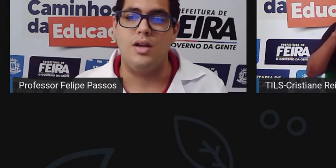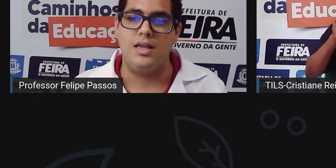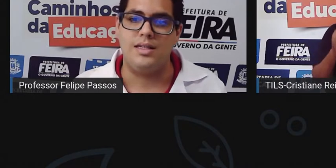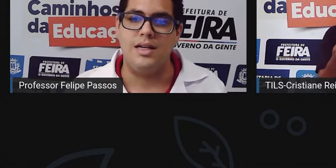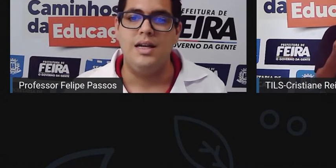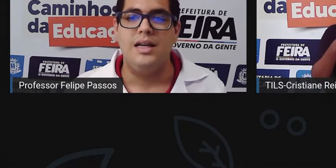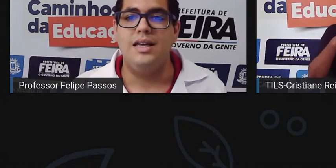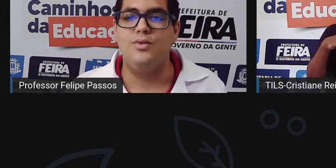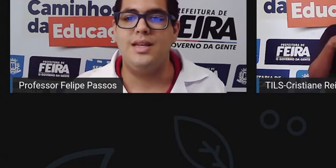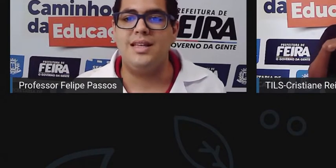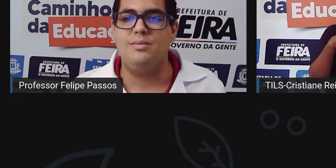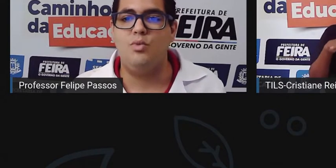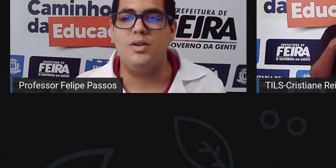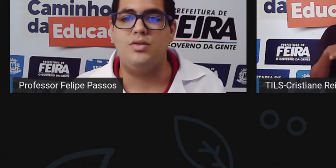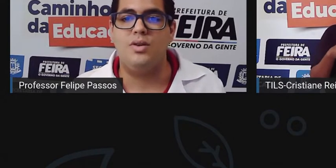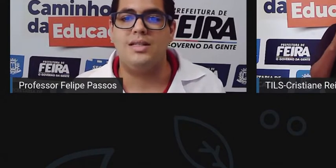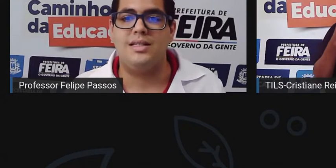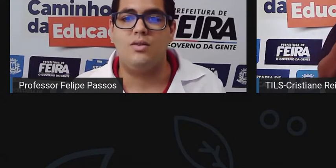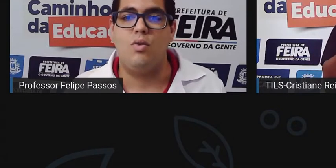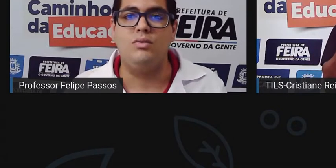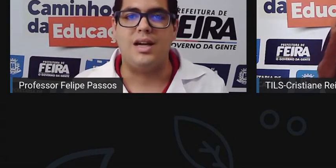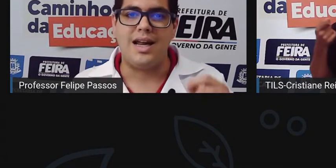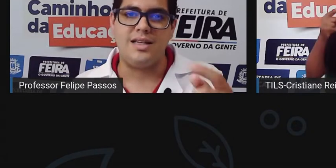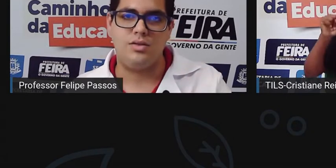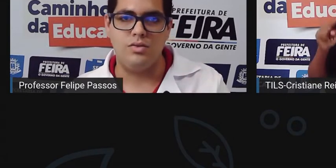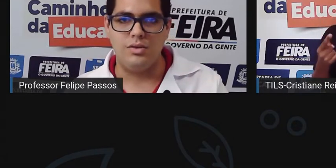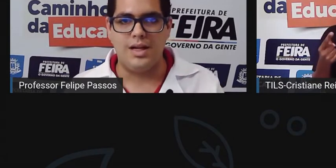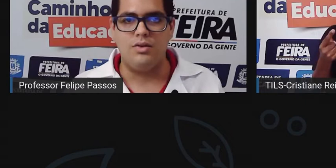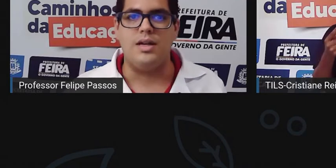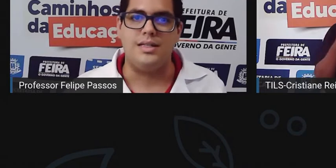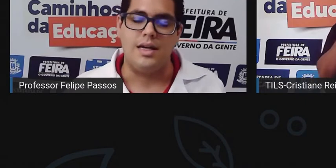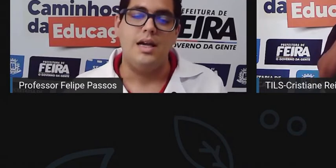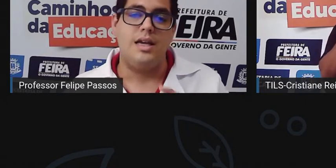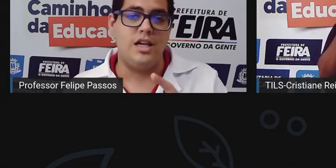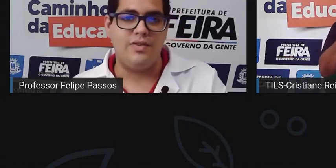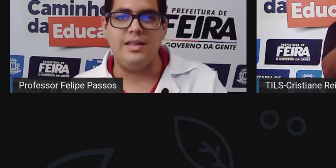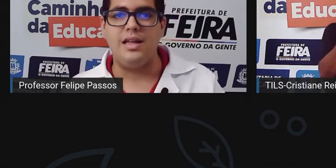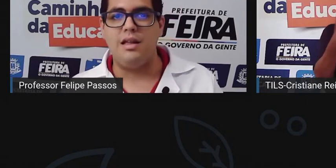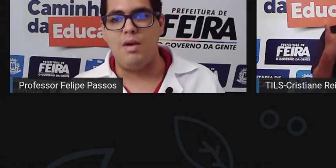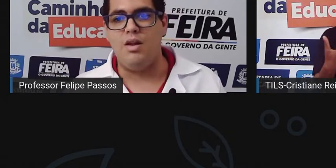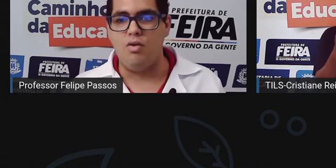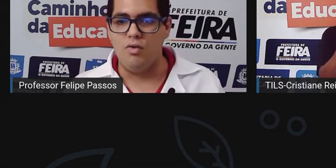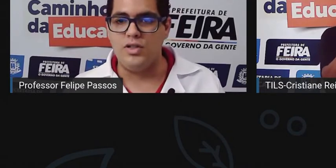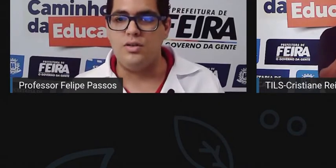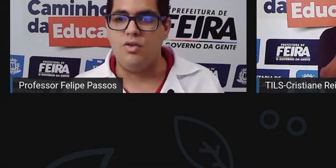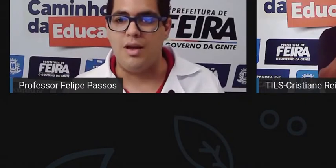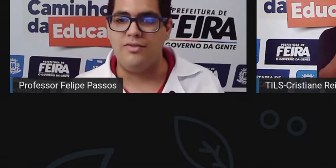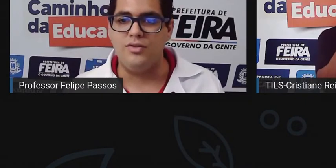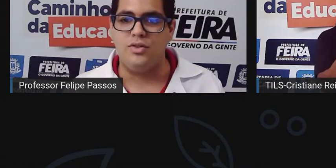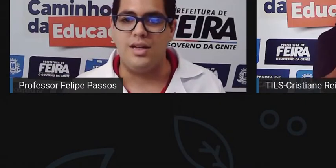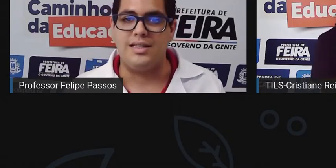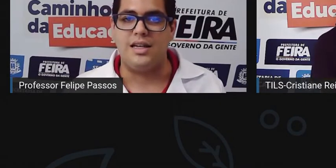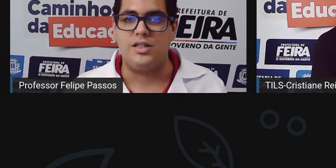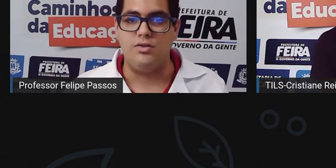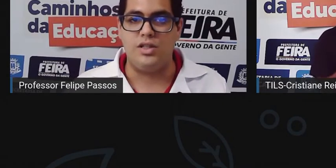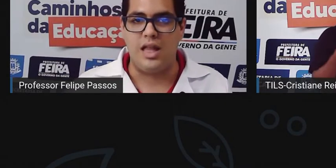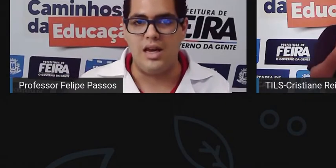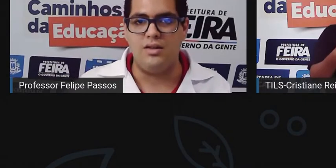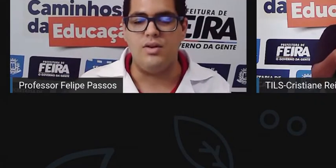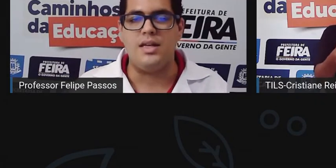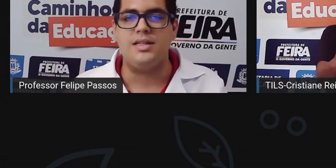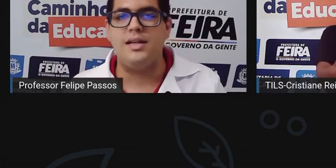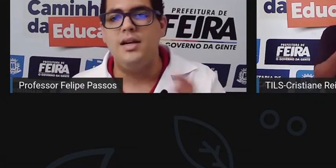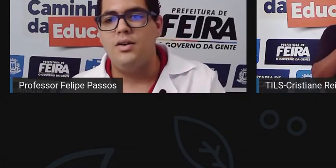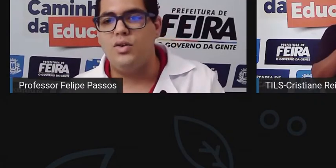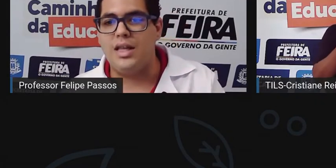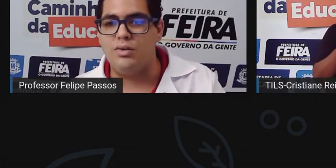a doença e 200 mil pessoas com o traço da doença. E a gente vai entender melhor hoje como é que funciona essa questão de ter